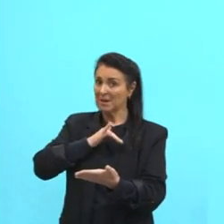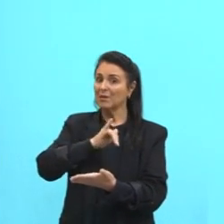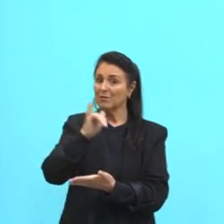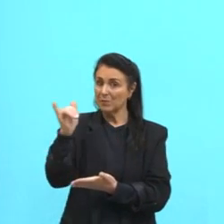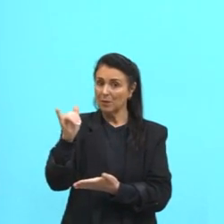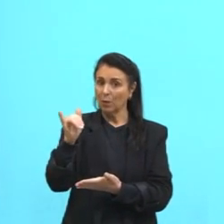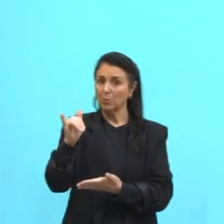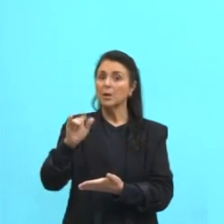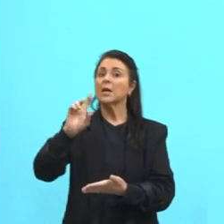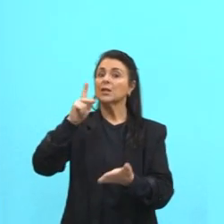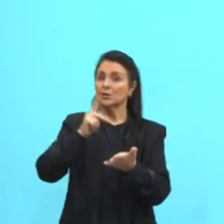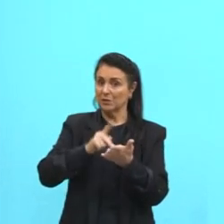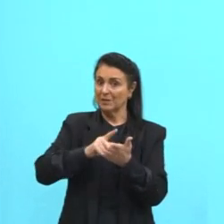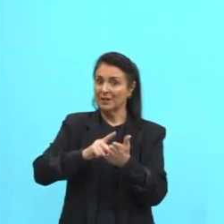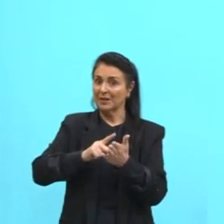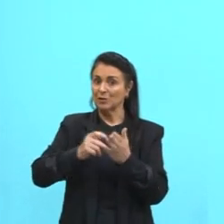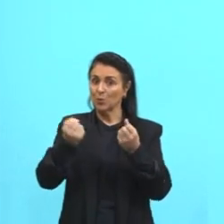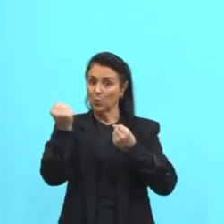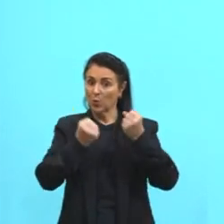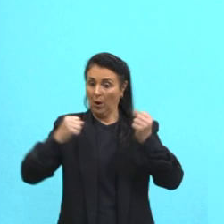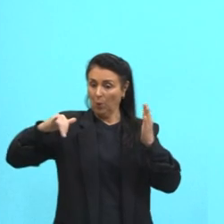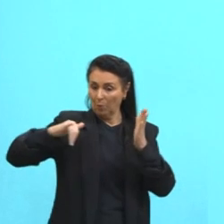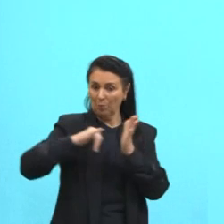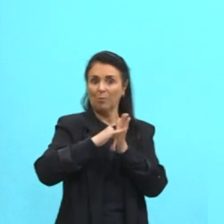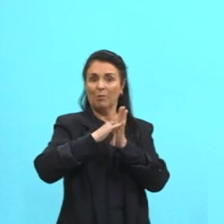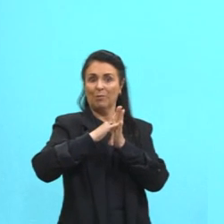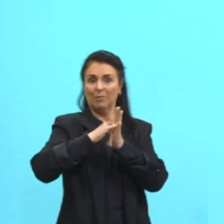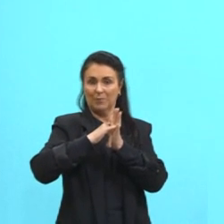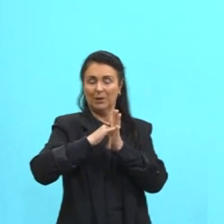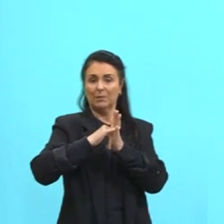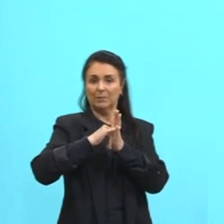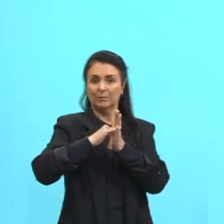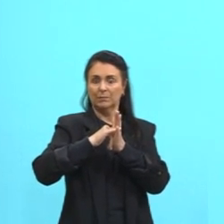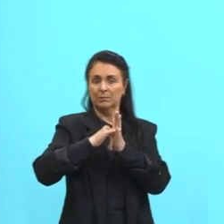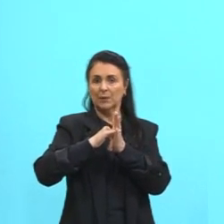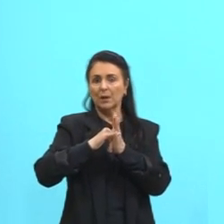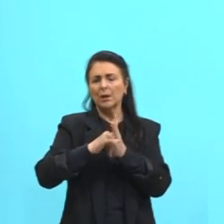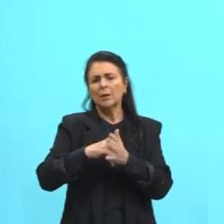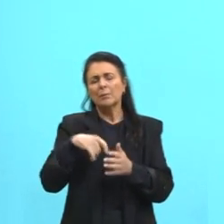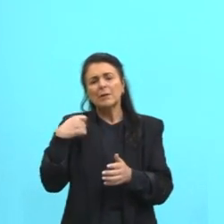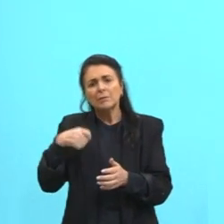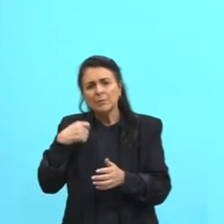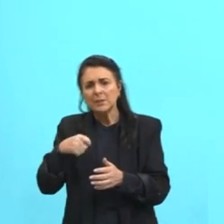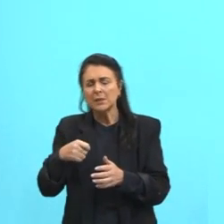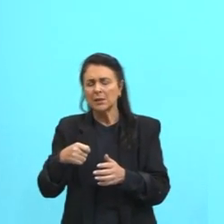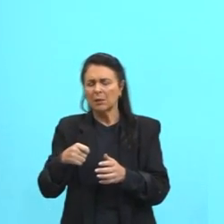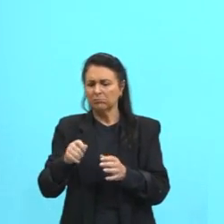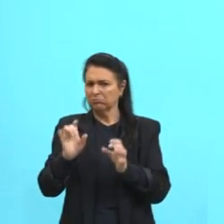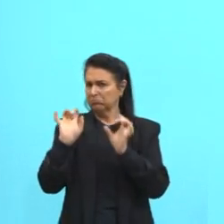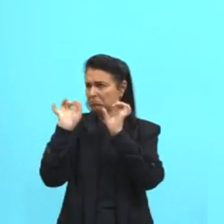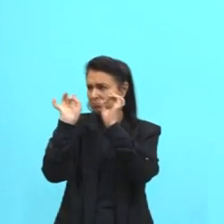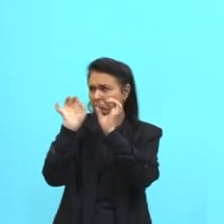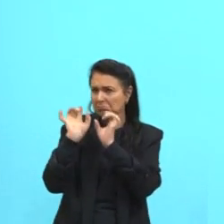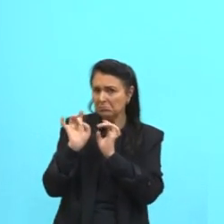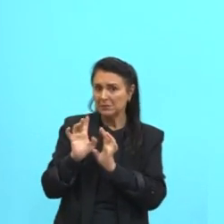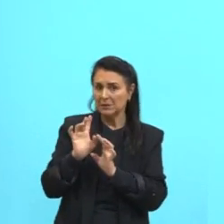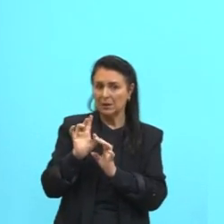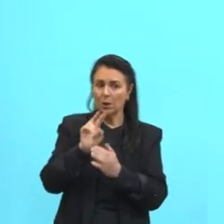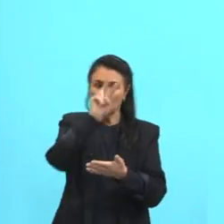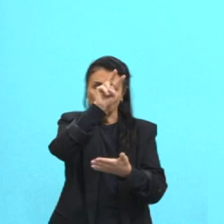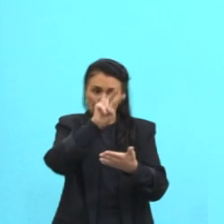não existe essa necessidade específica. O leitor pode ler e